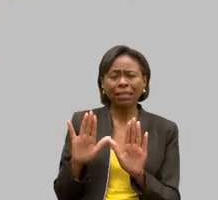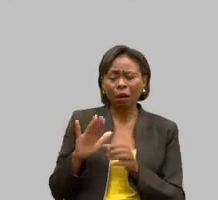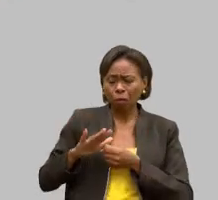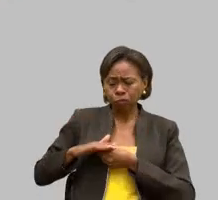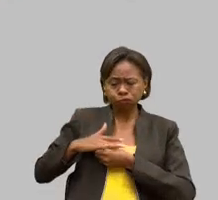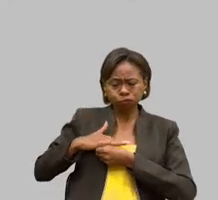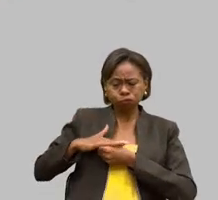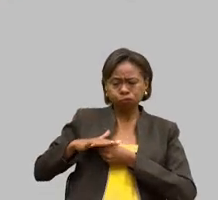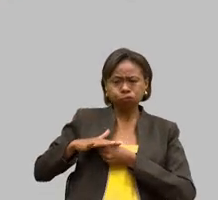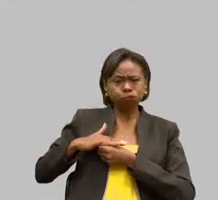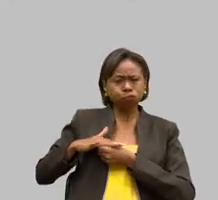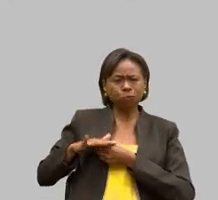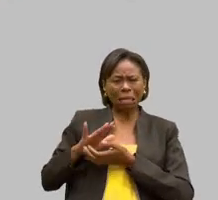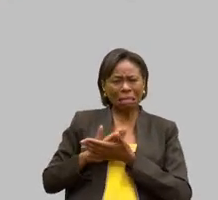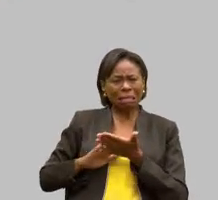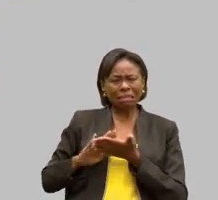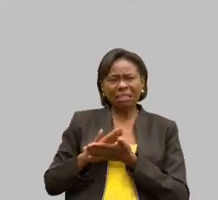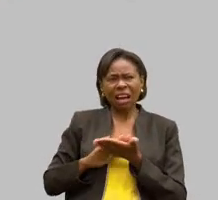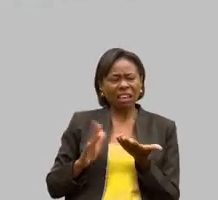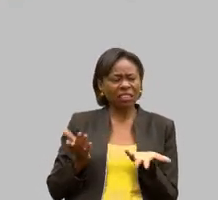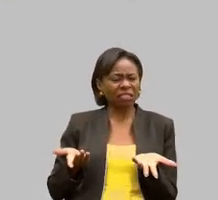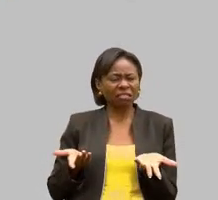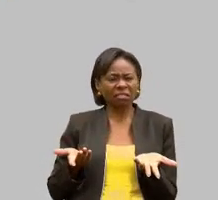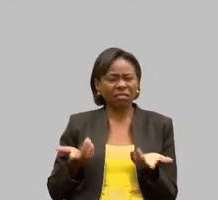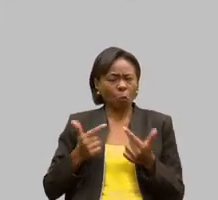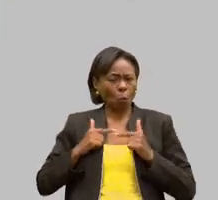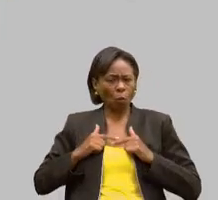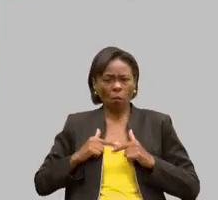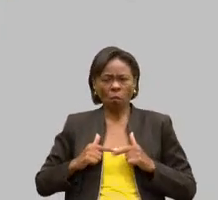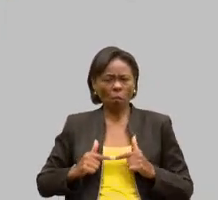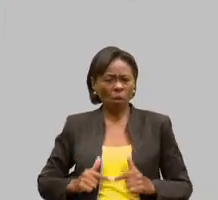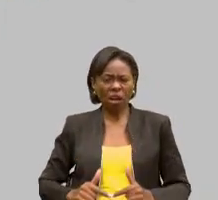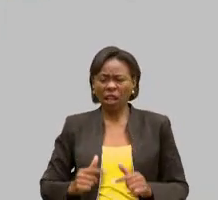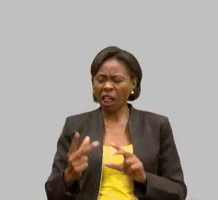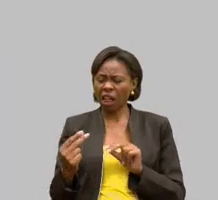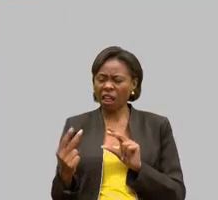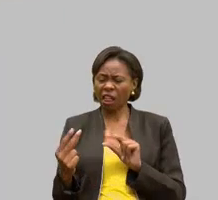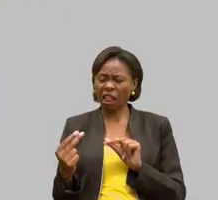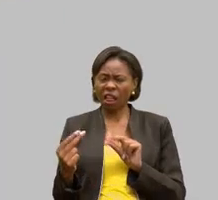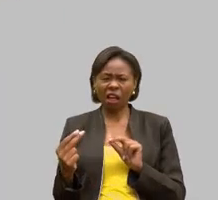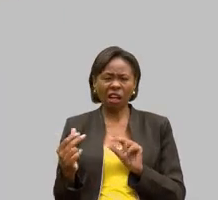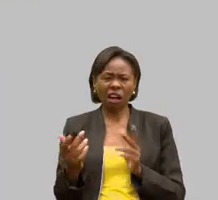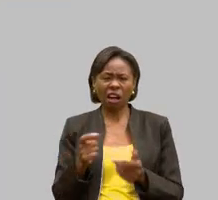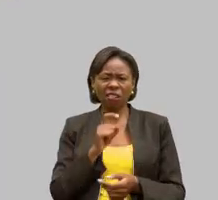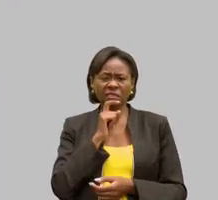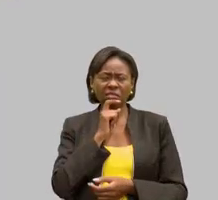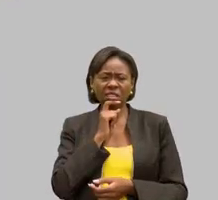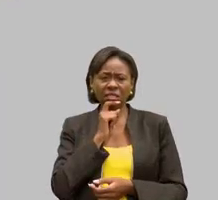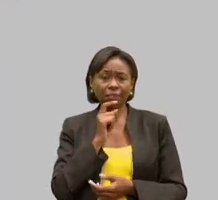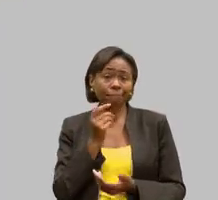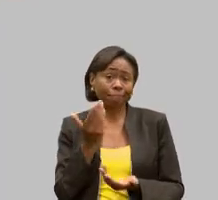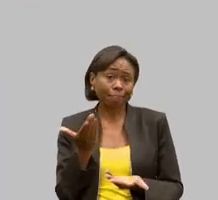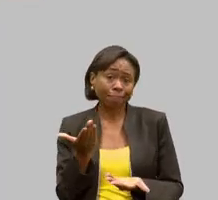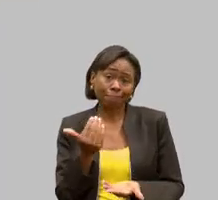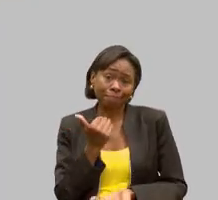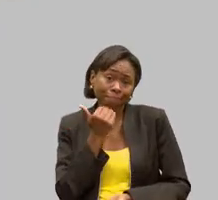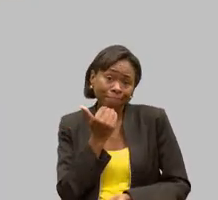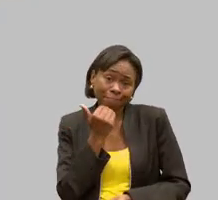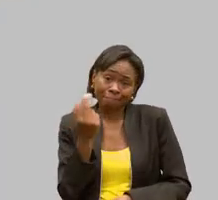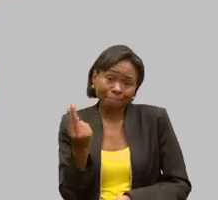Não foi voluntário de conhecimento, de inteligência. Foi vazio, foi embora.